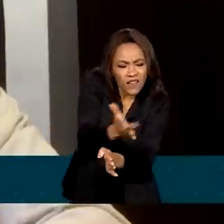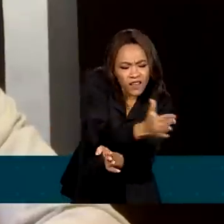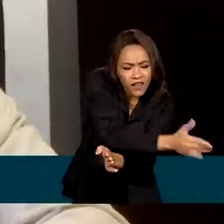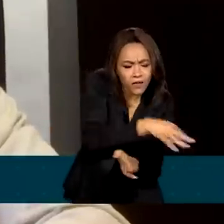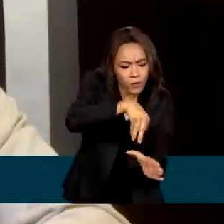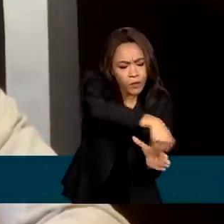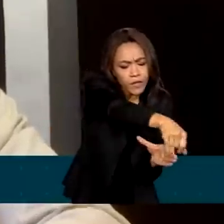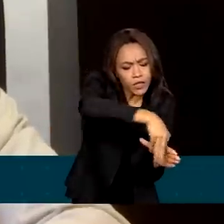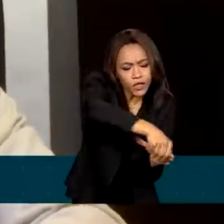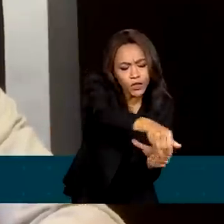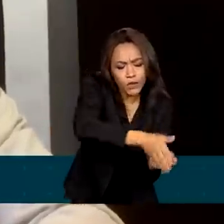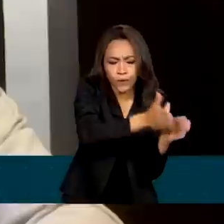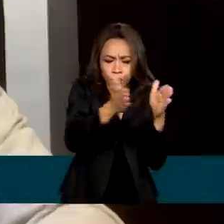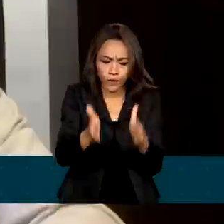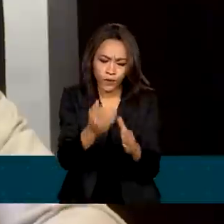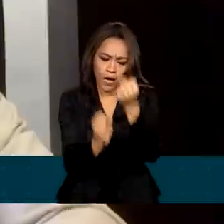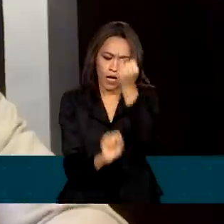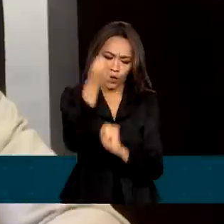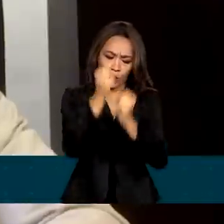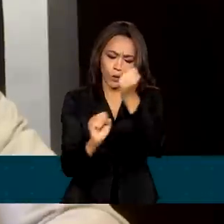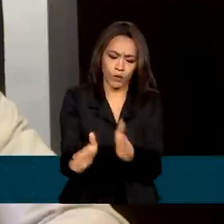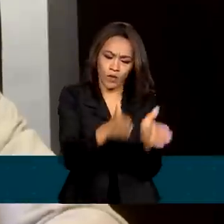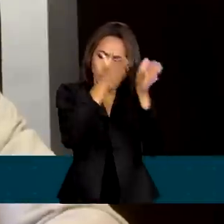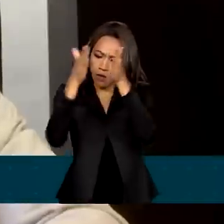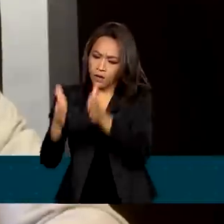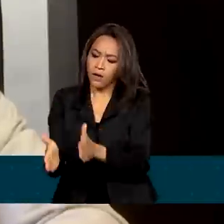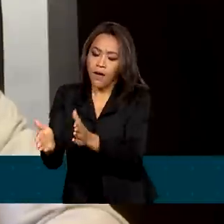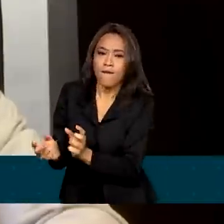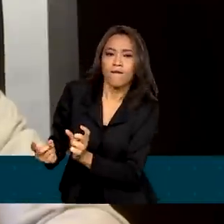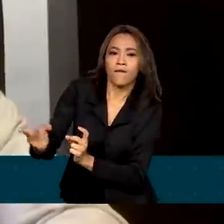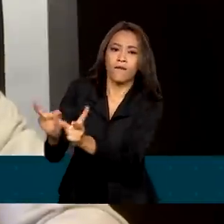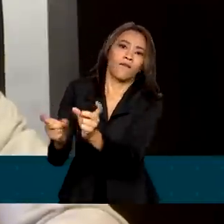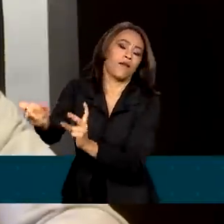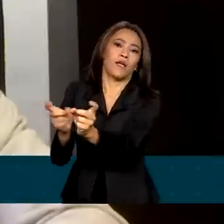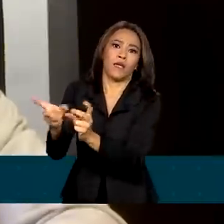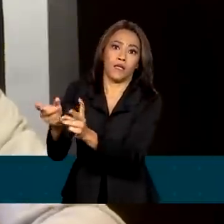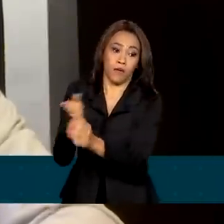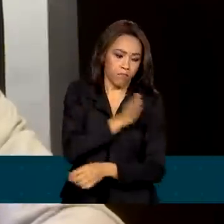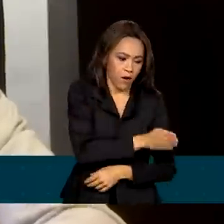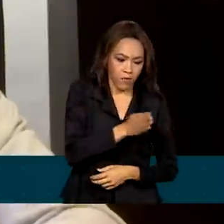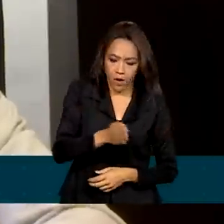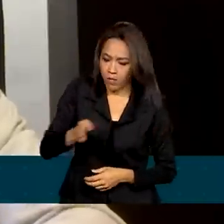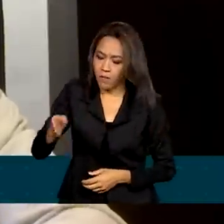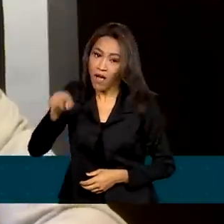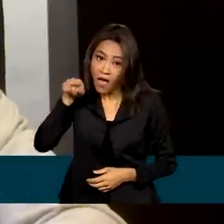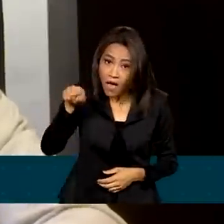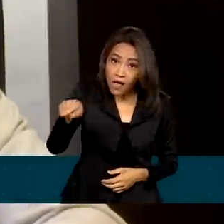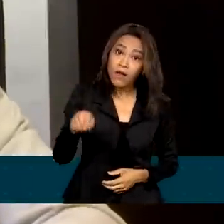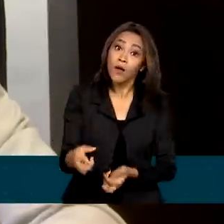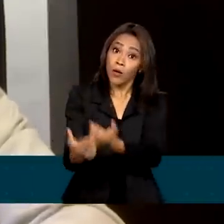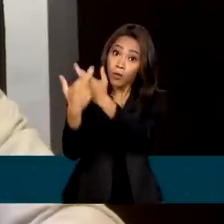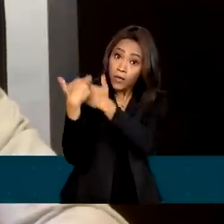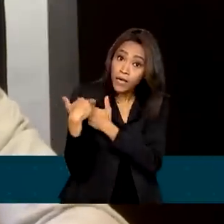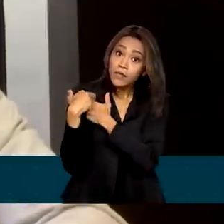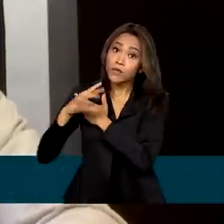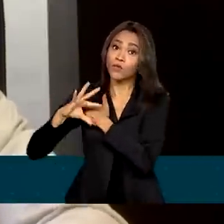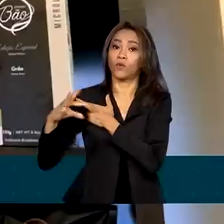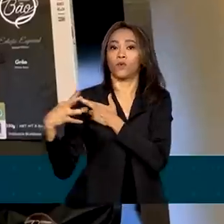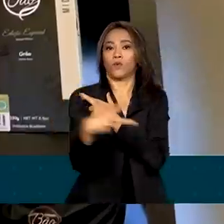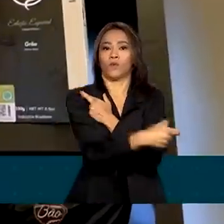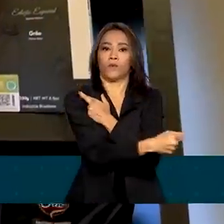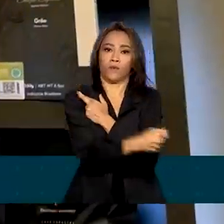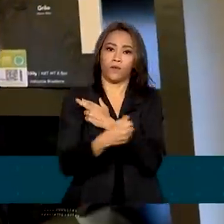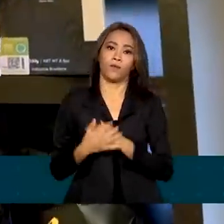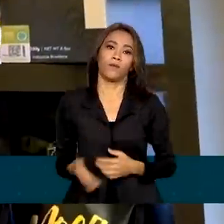indústria, até a oferta para o consumidor, uma obrigação de todos os setores.